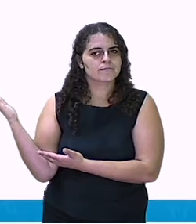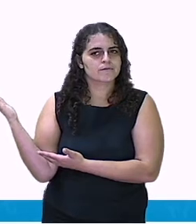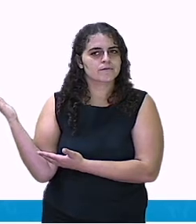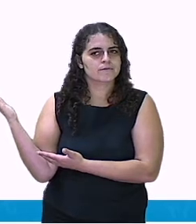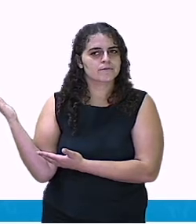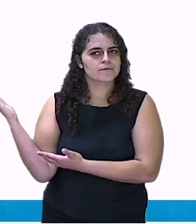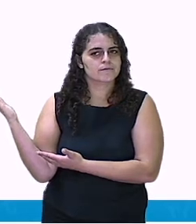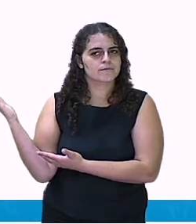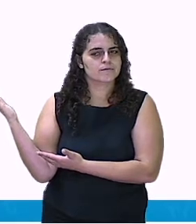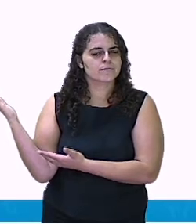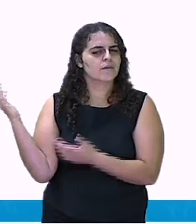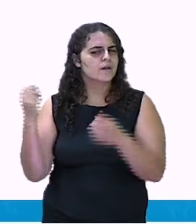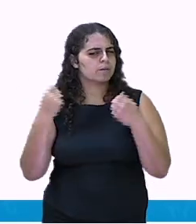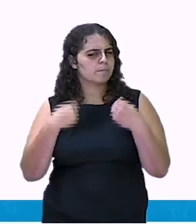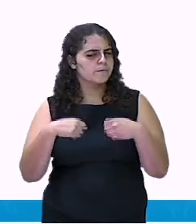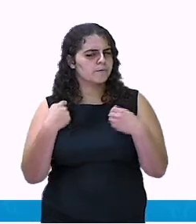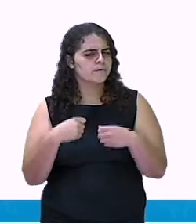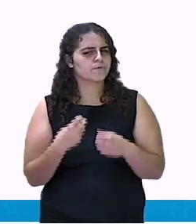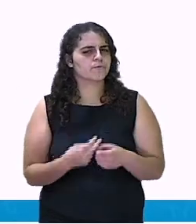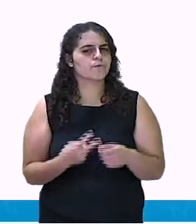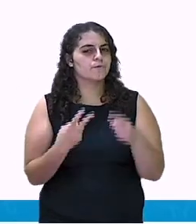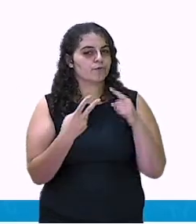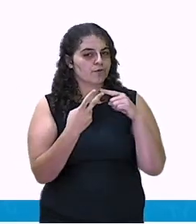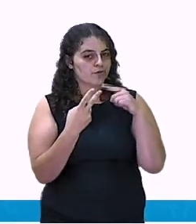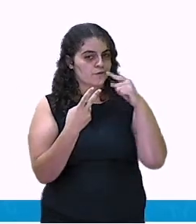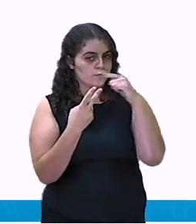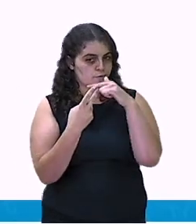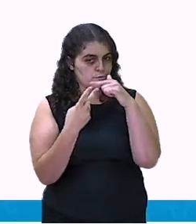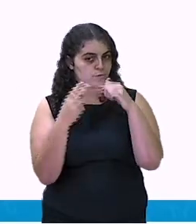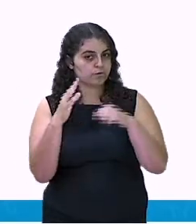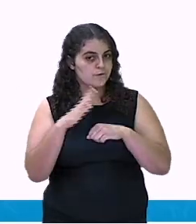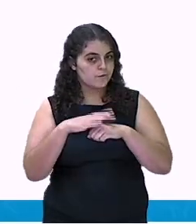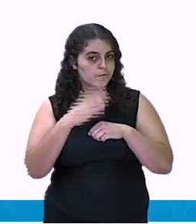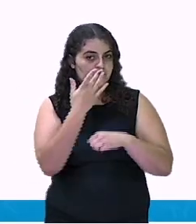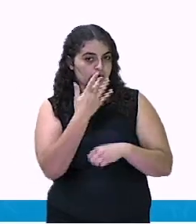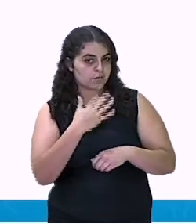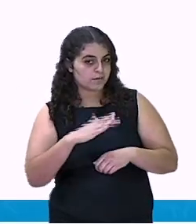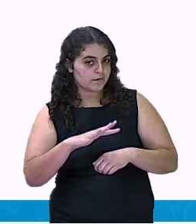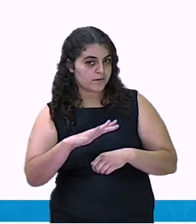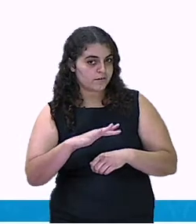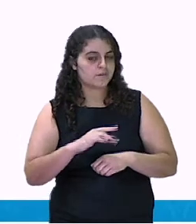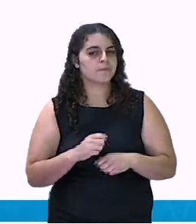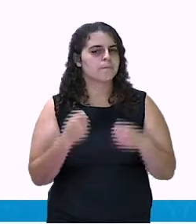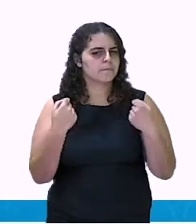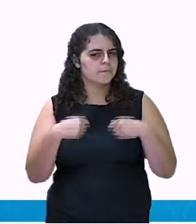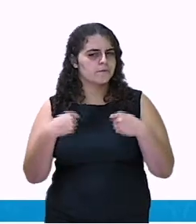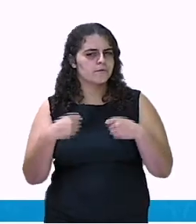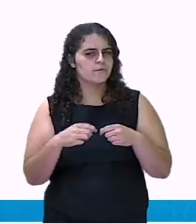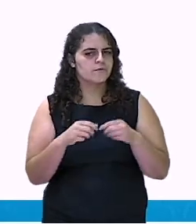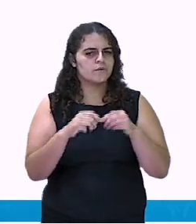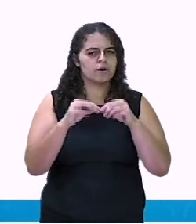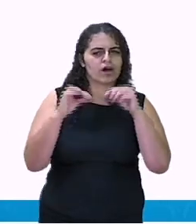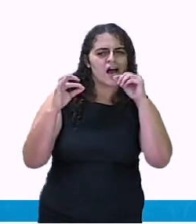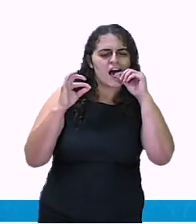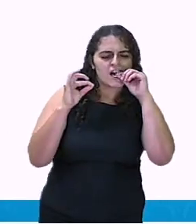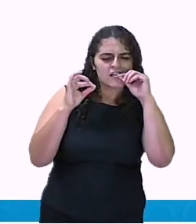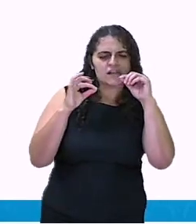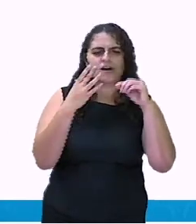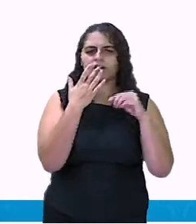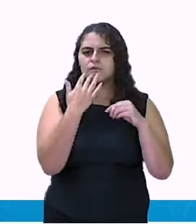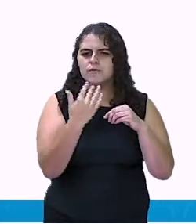Ele precisou de duas ou mais crianças, precisou de durex colorido,